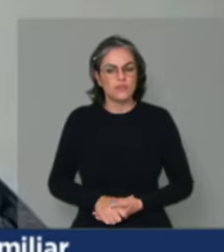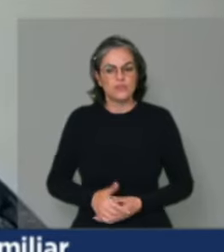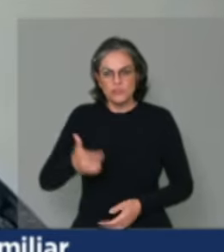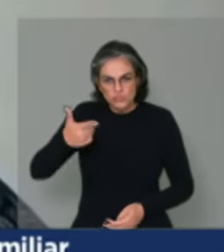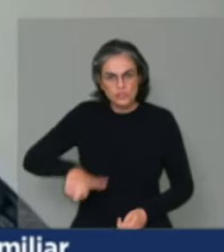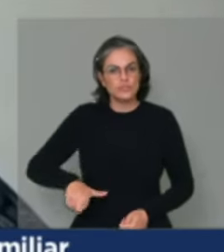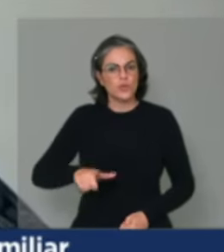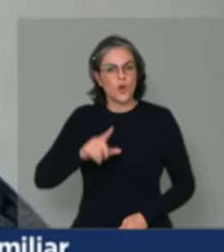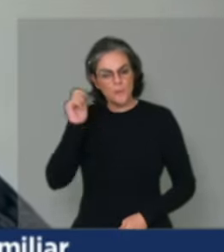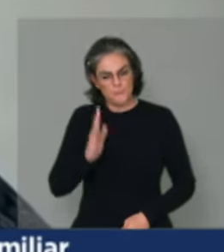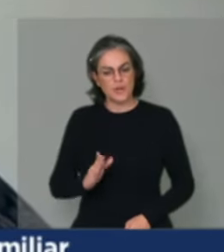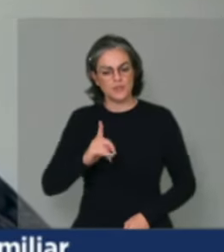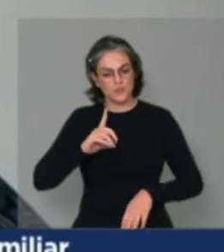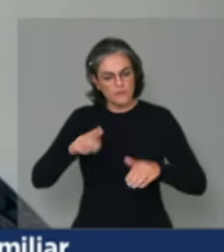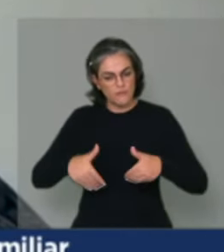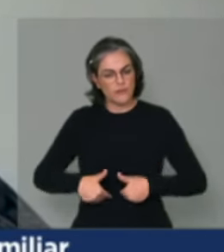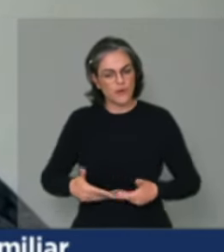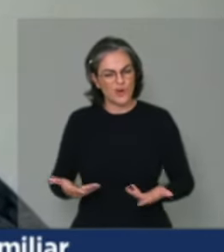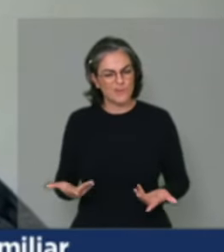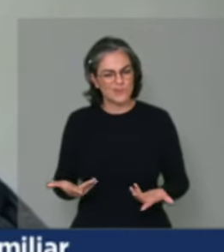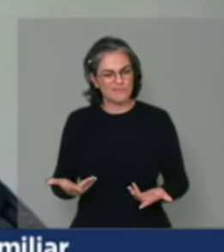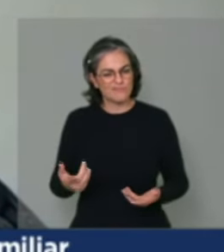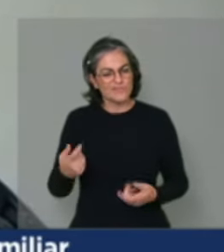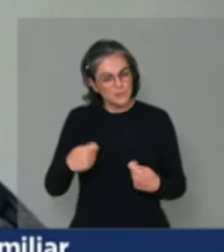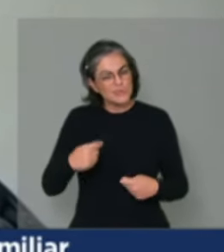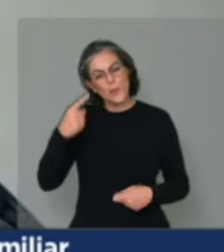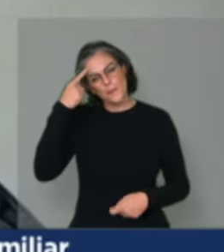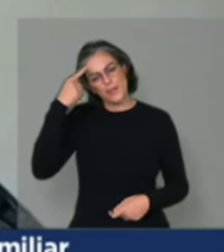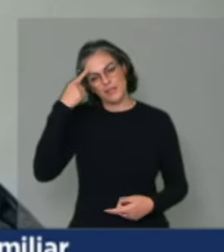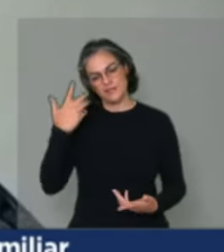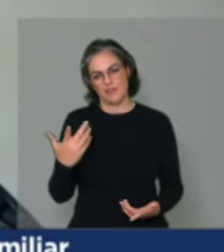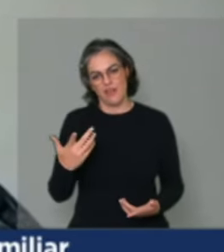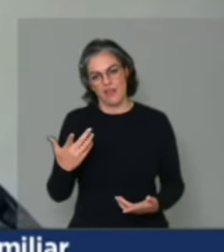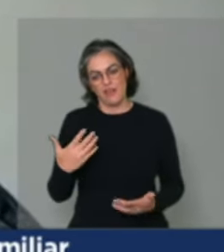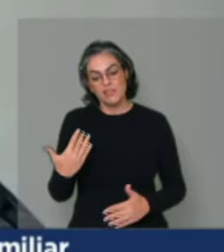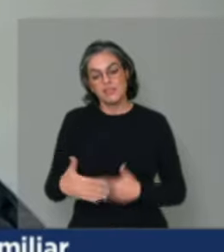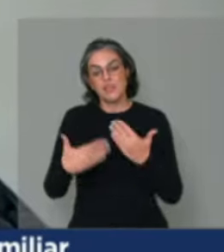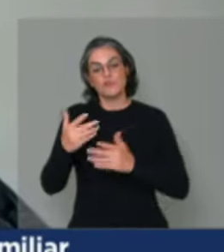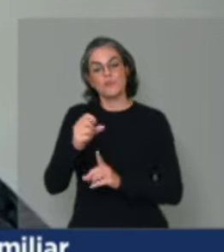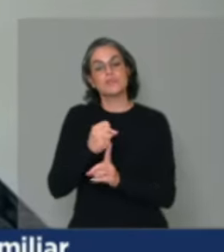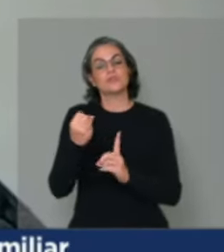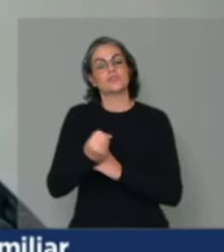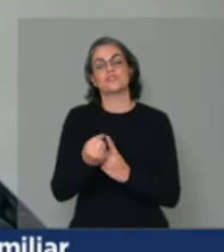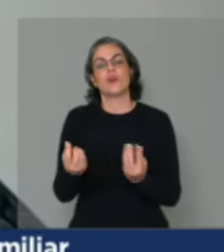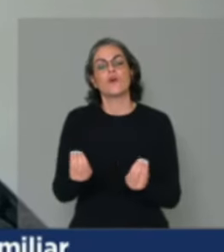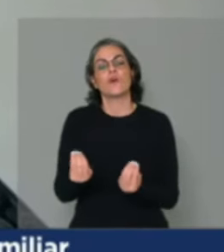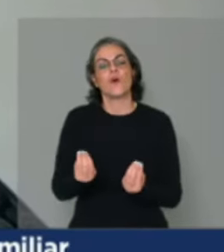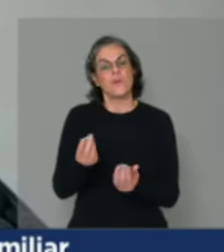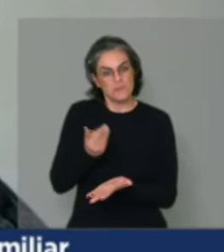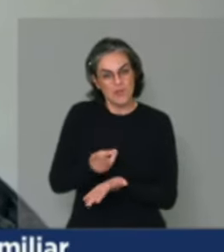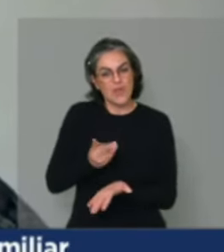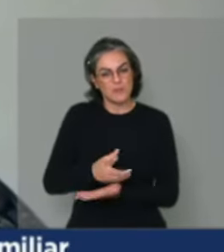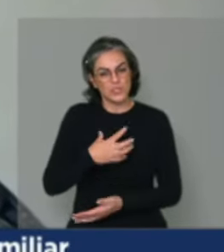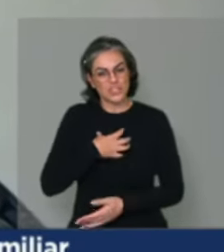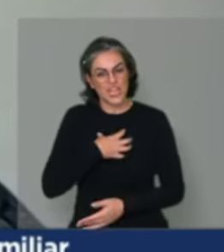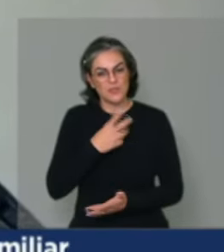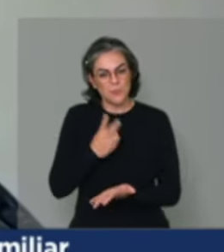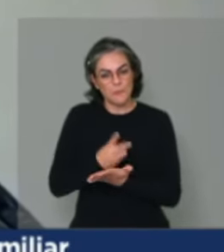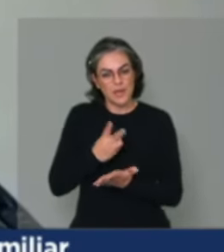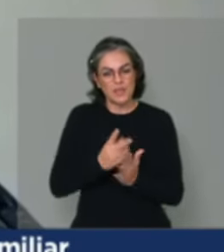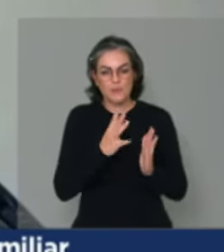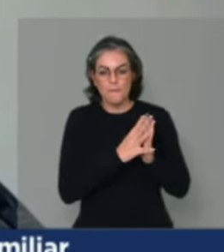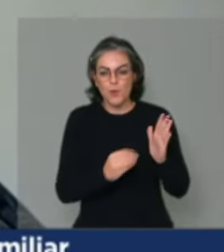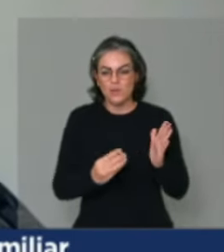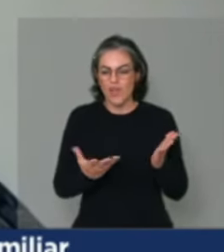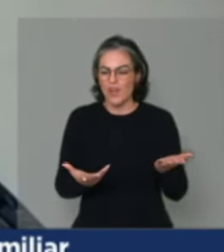fome? Então, precisamos pensar esse modelo de desenvolvimento da sociedade. a gente conclama, gente convoca os deputados para, junto